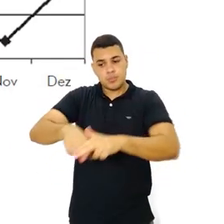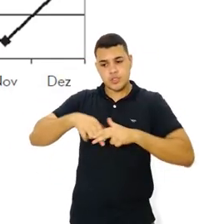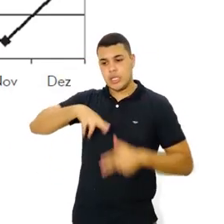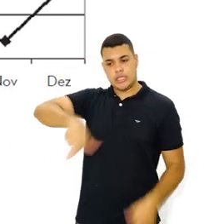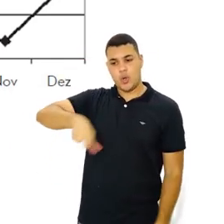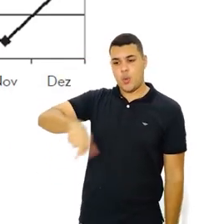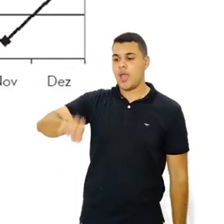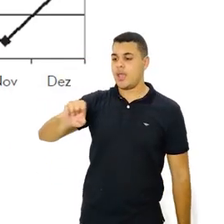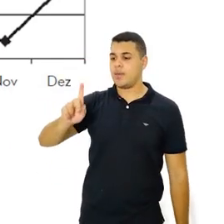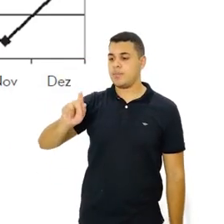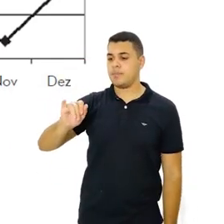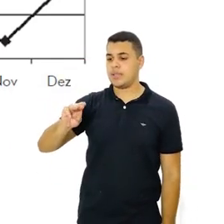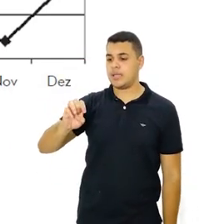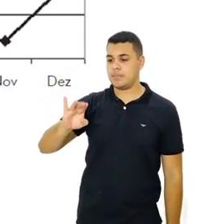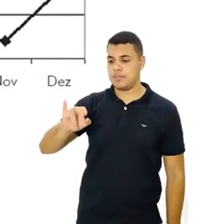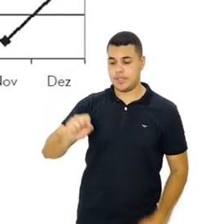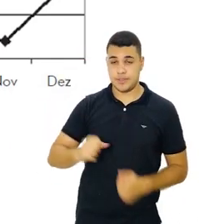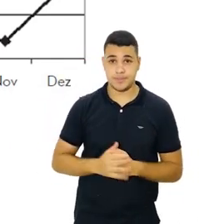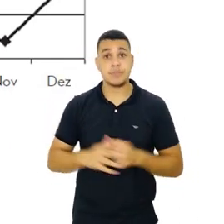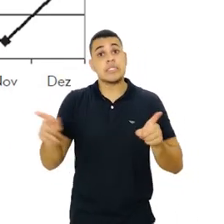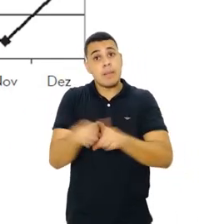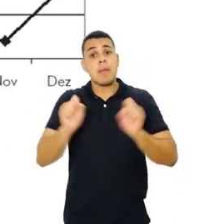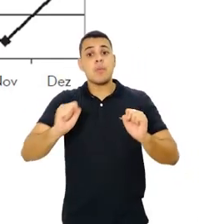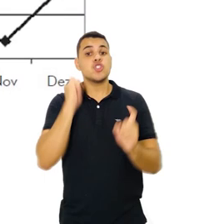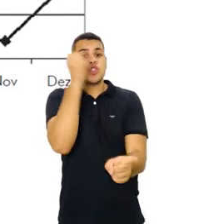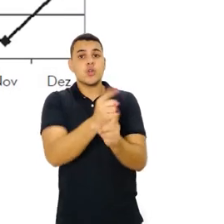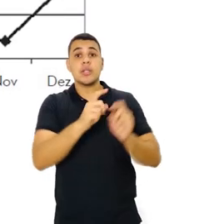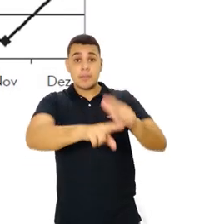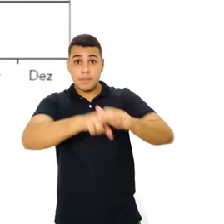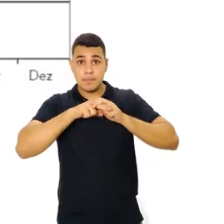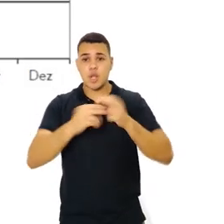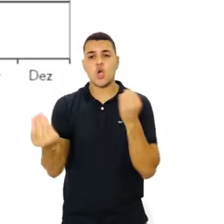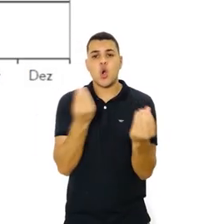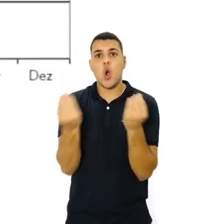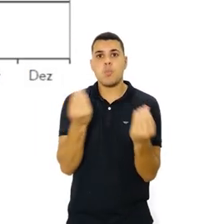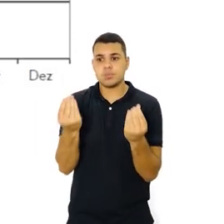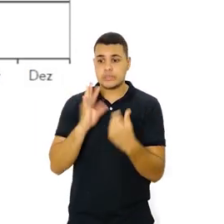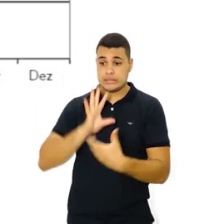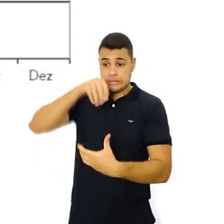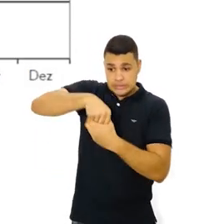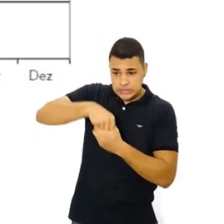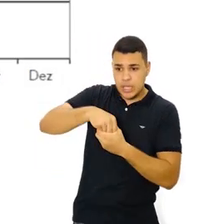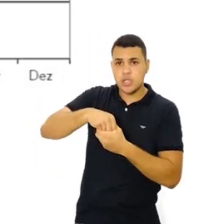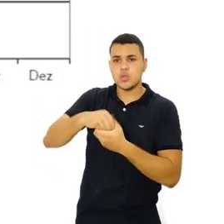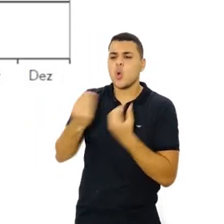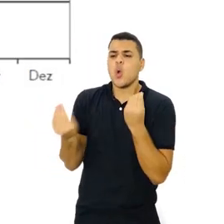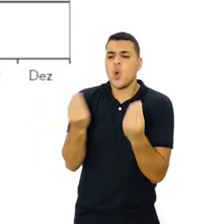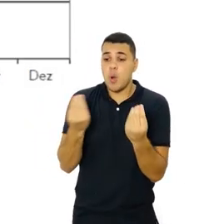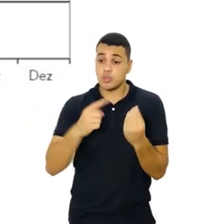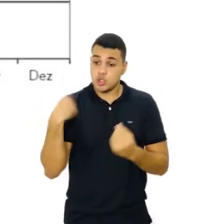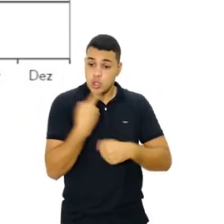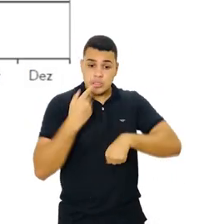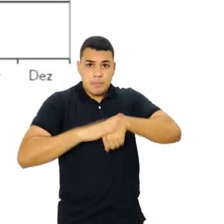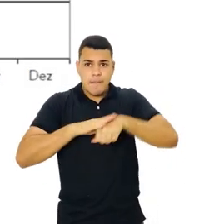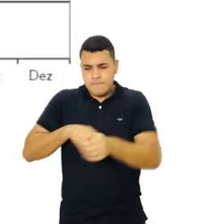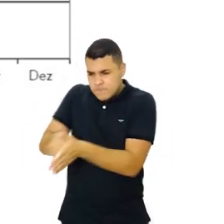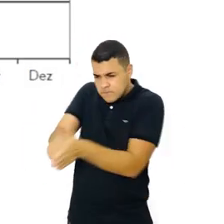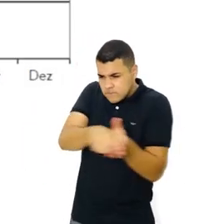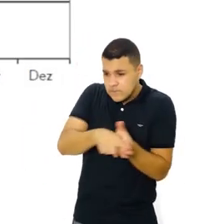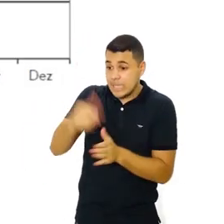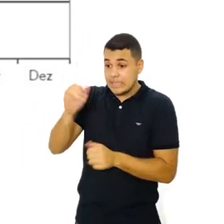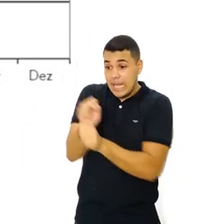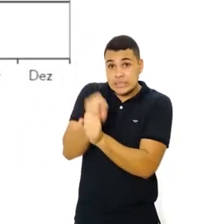esperado, por isso não foi considerada uma epidemia. Também podemos calcular através da distribuição por